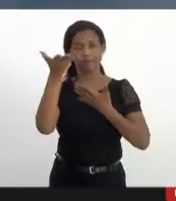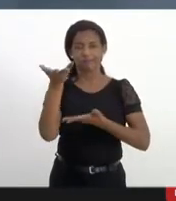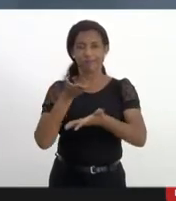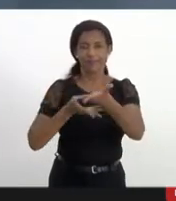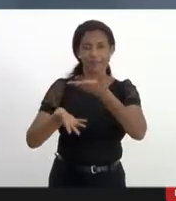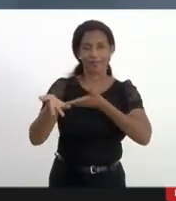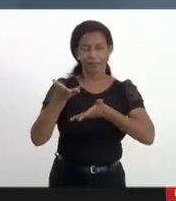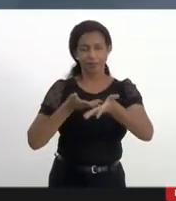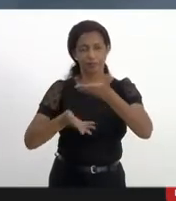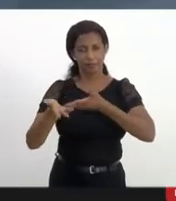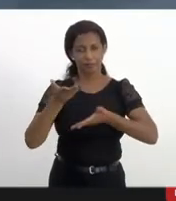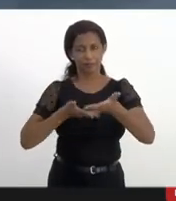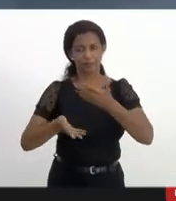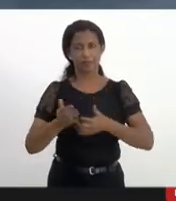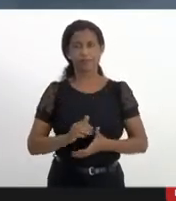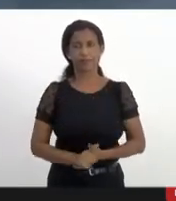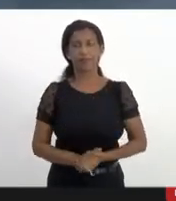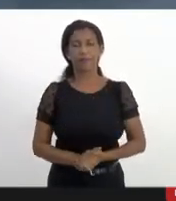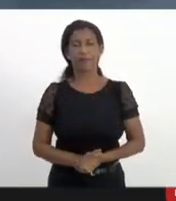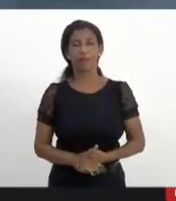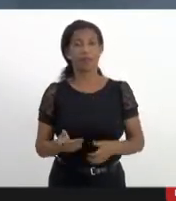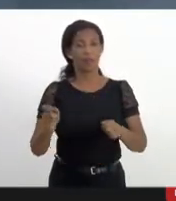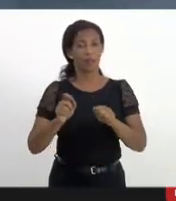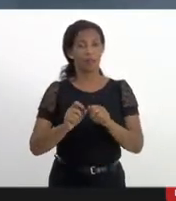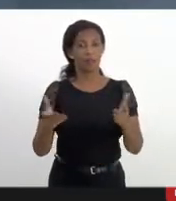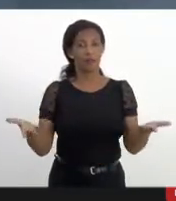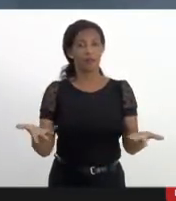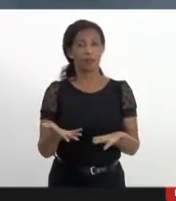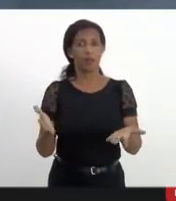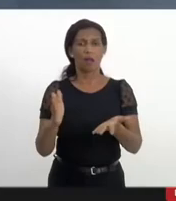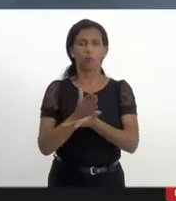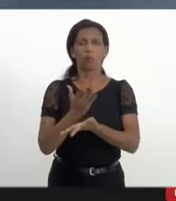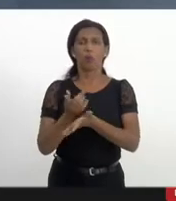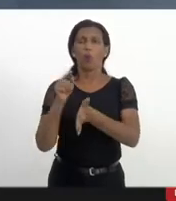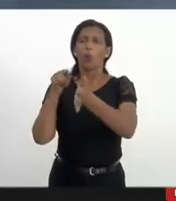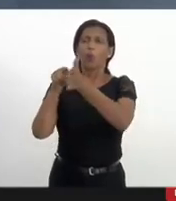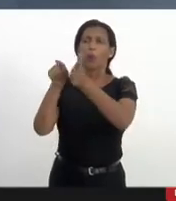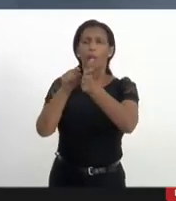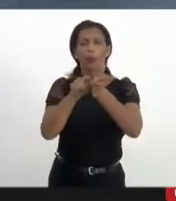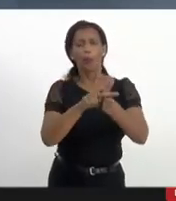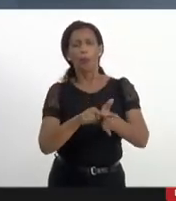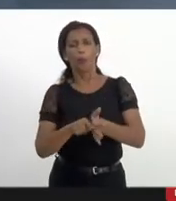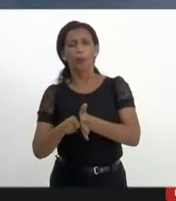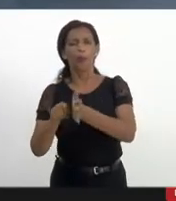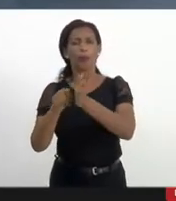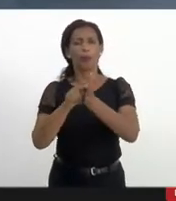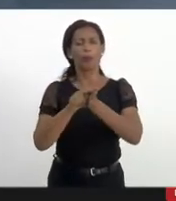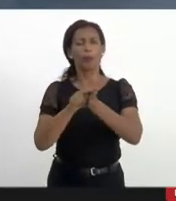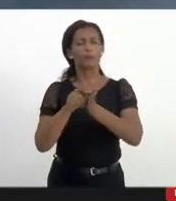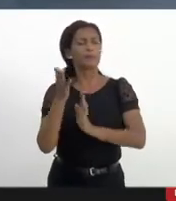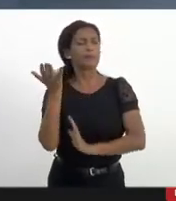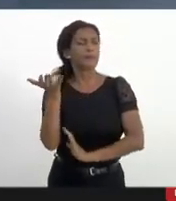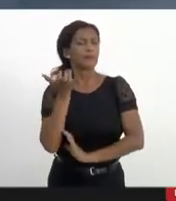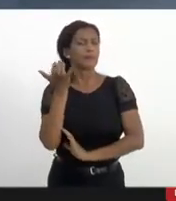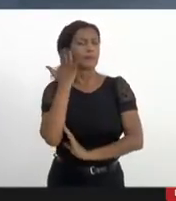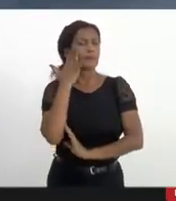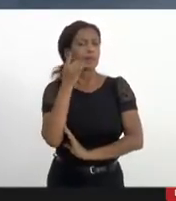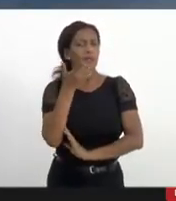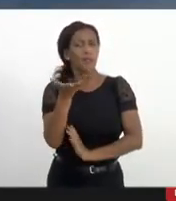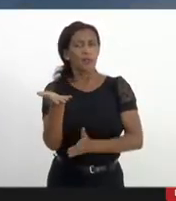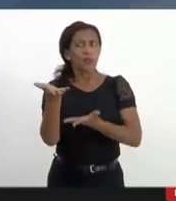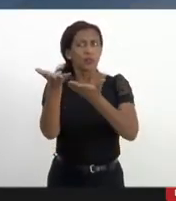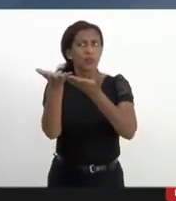participação. Farei agora algumas perguntas mais abertas, mas gerais, que queria que o senhor